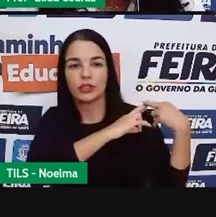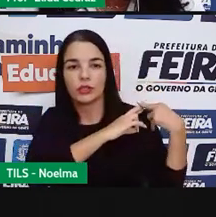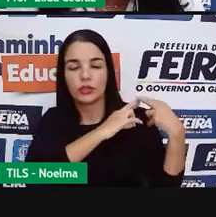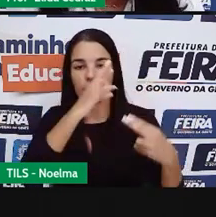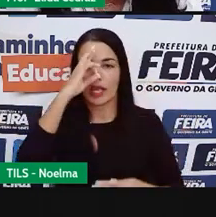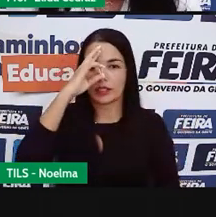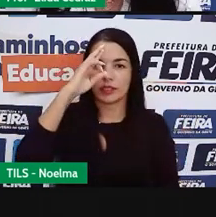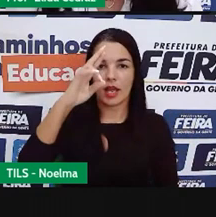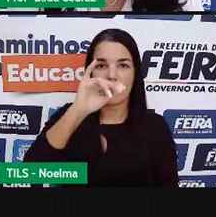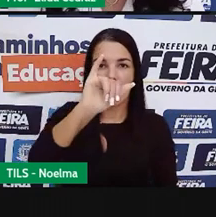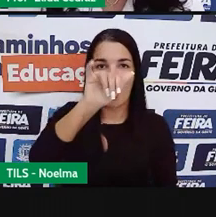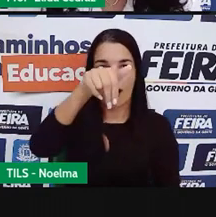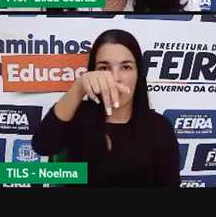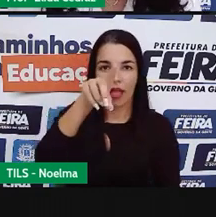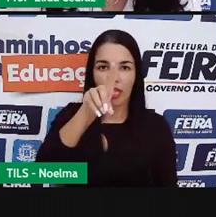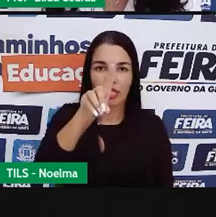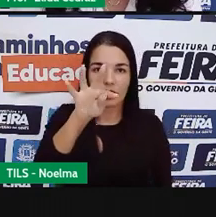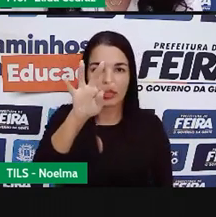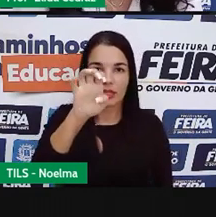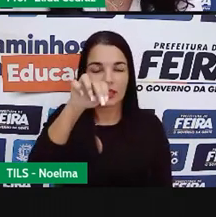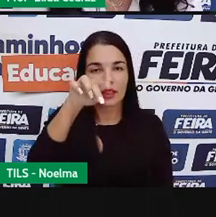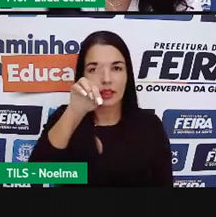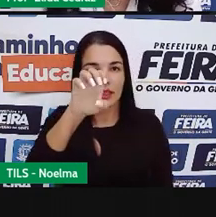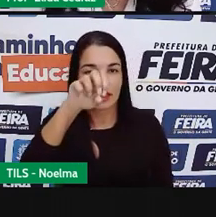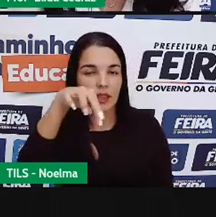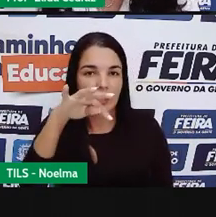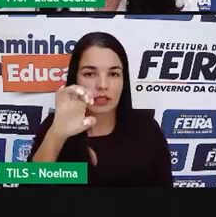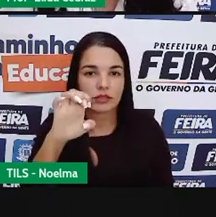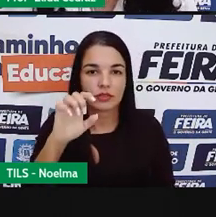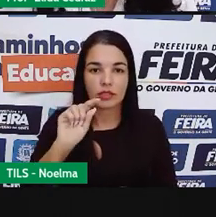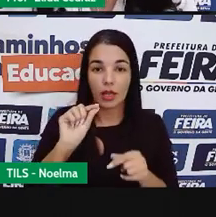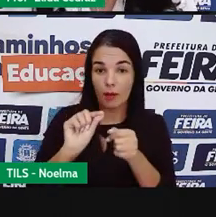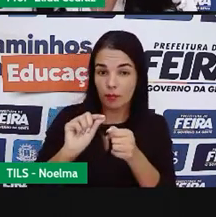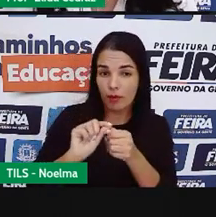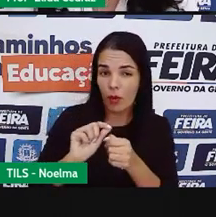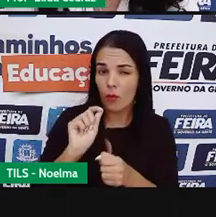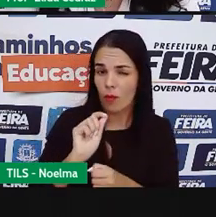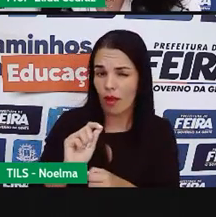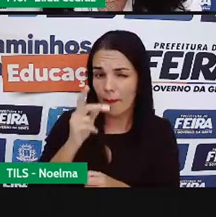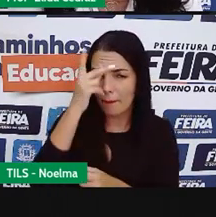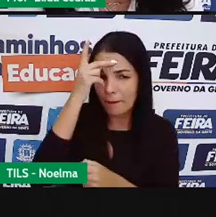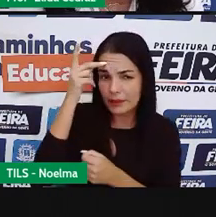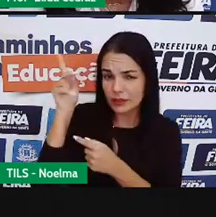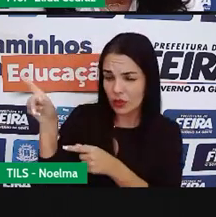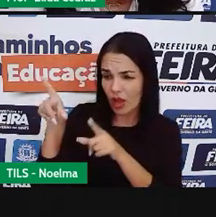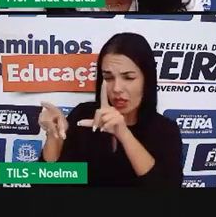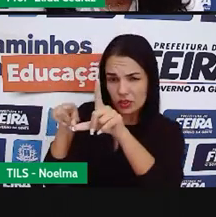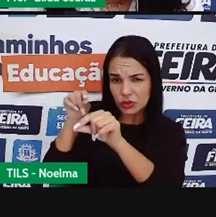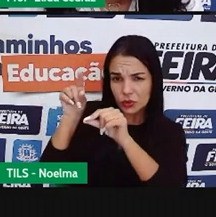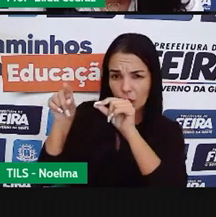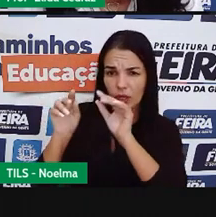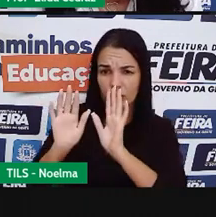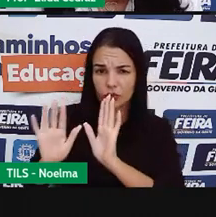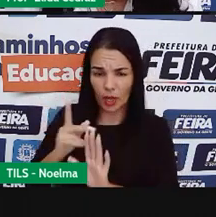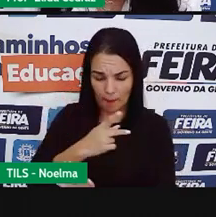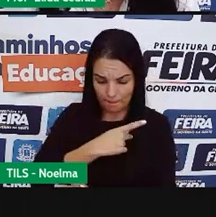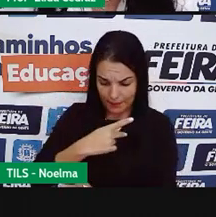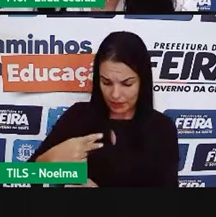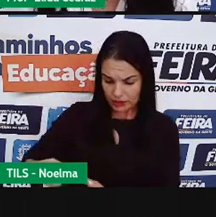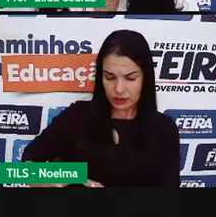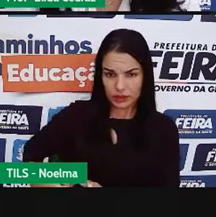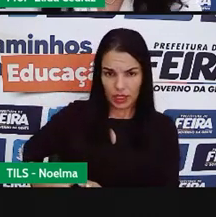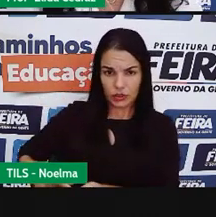intendente. Assim, os intendentes que eram escolhidos pelo presidente da república,